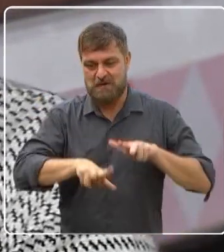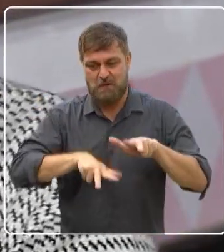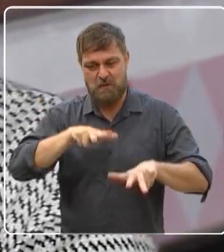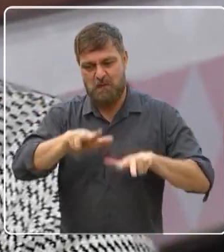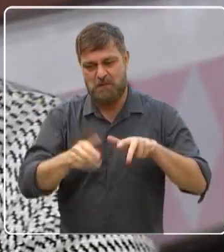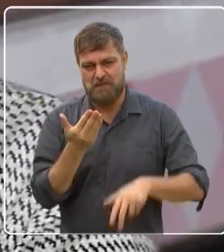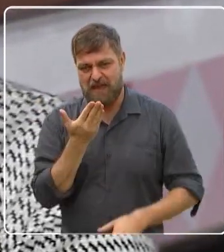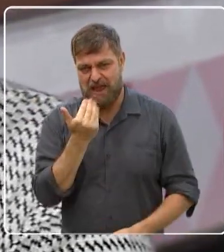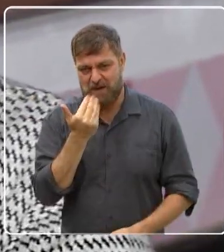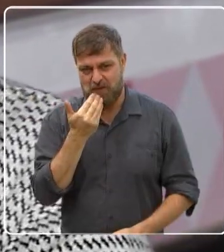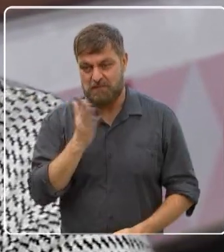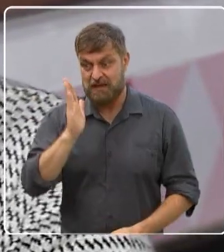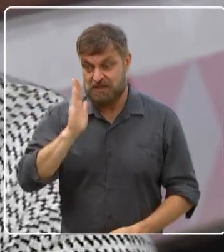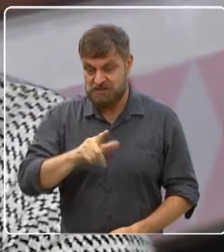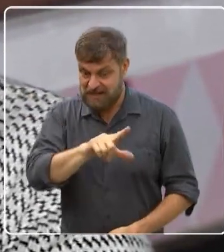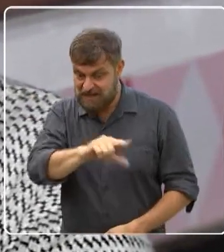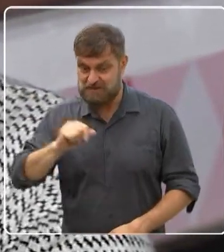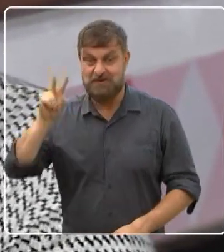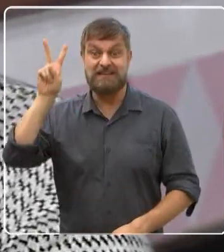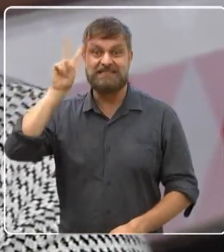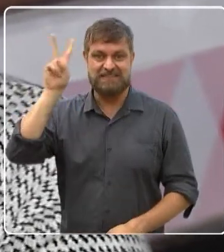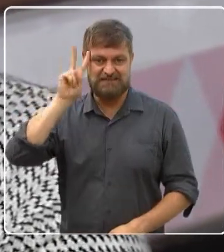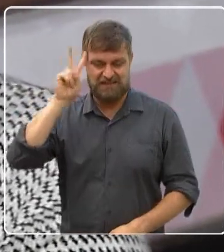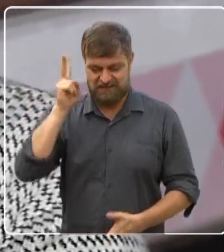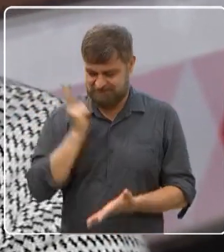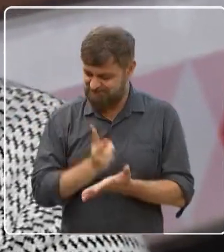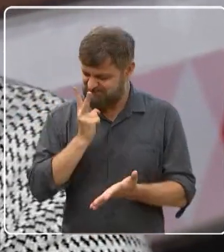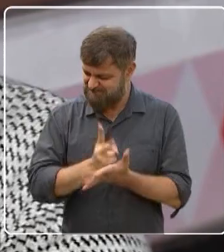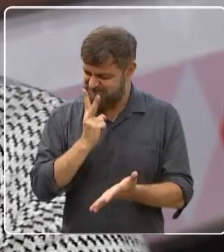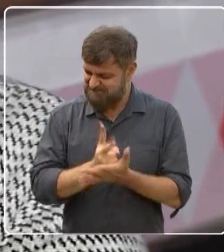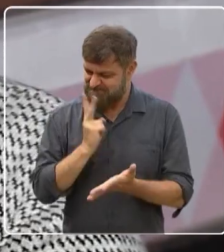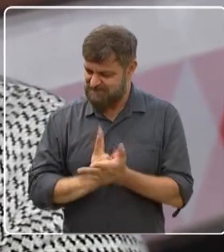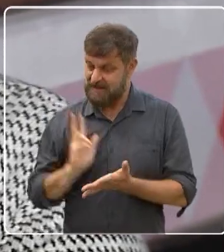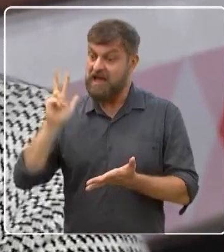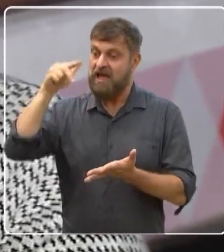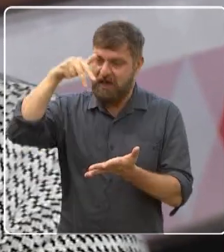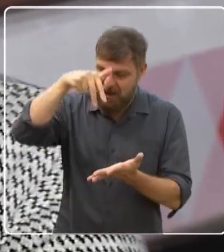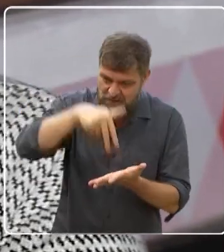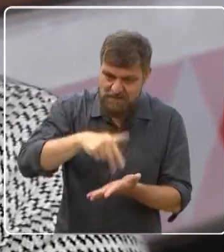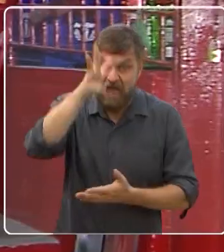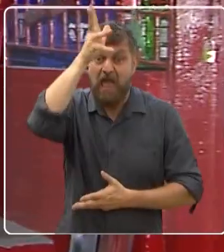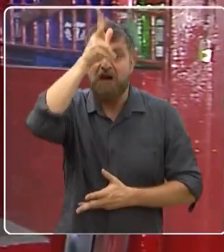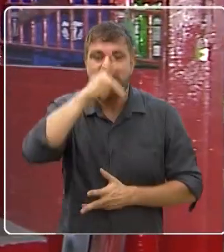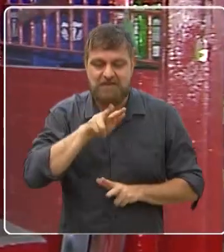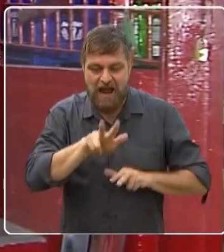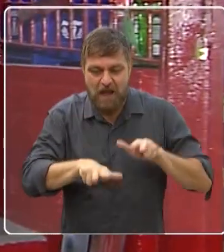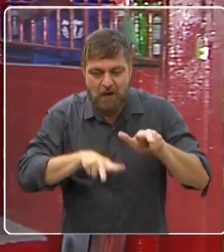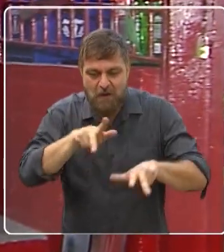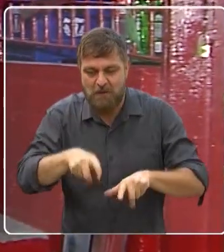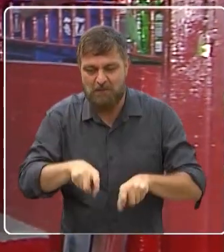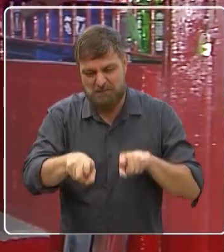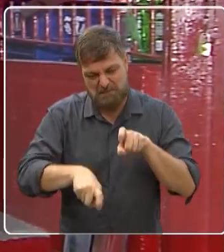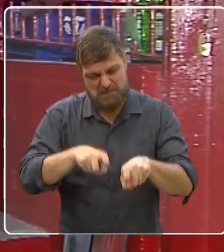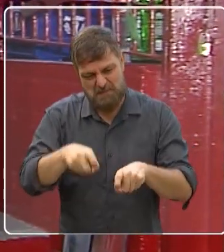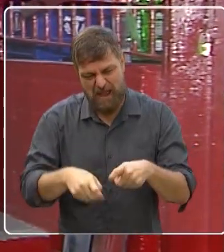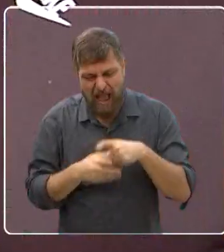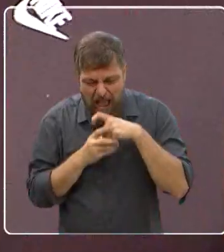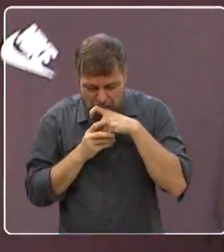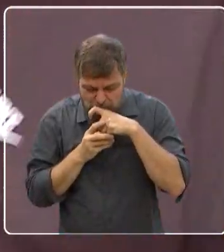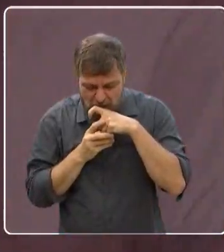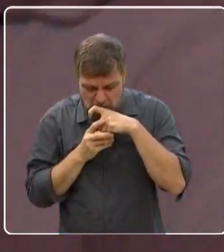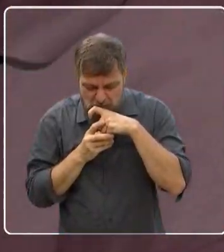Já deixa separadinho. Segunda-feira é dia de pé de frango. Dia de pé de frango. tantas violetas velhas,